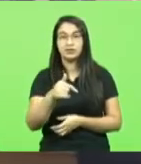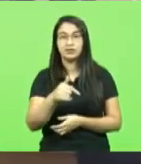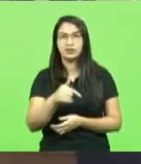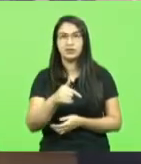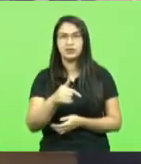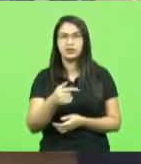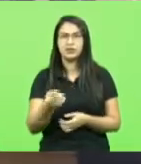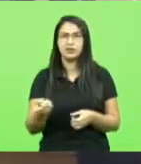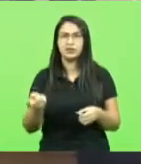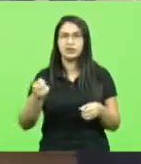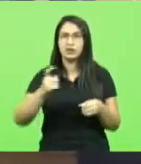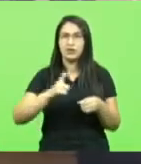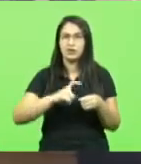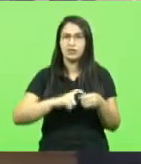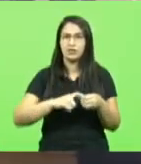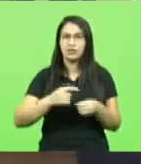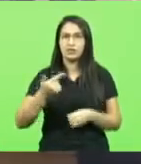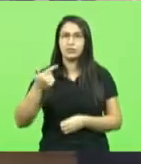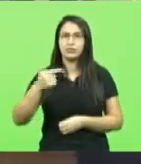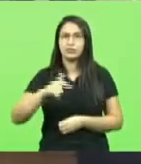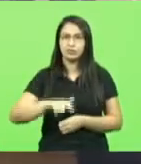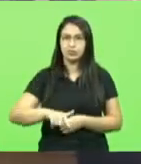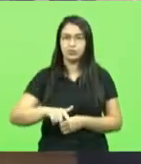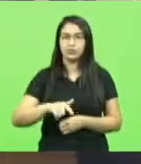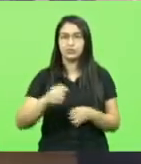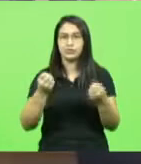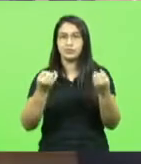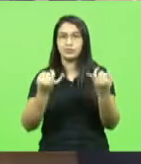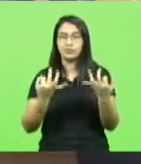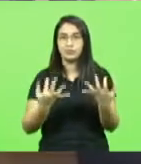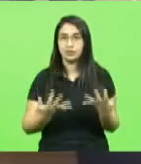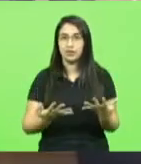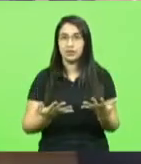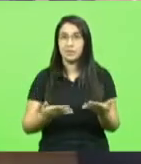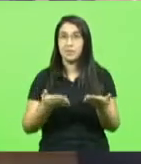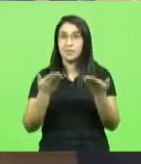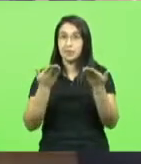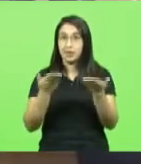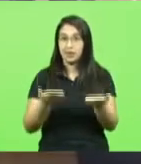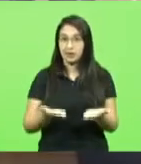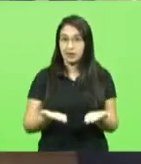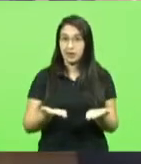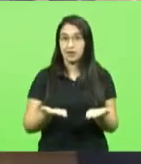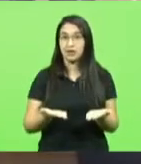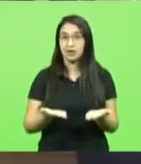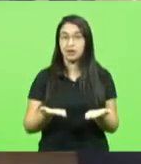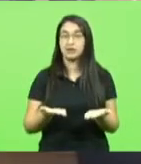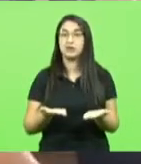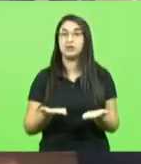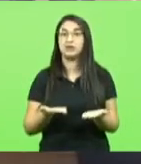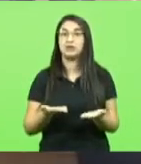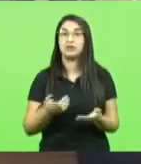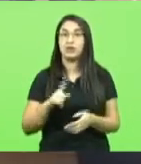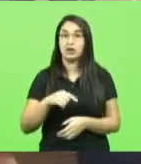Volto a dizer, serão promovidos 128